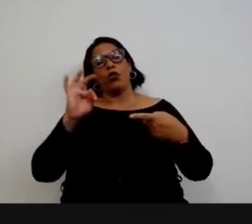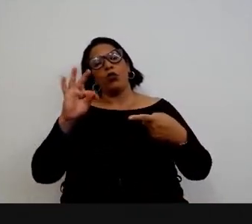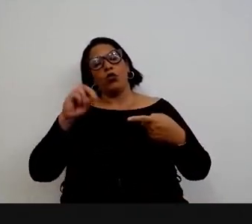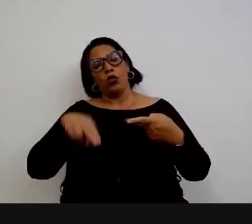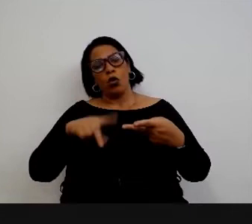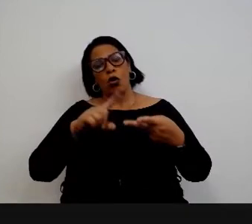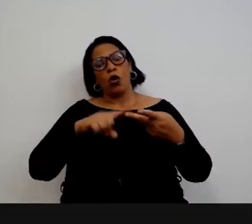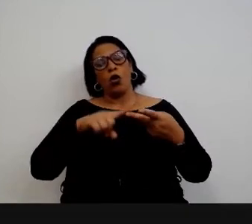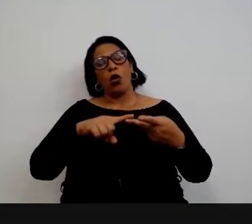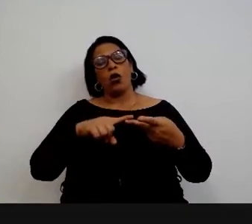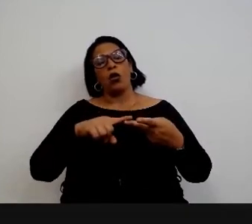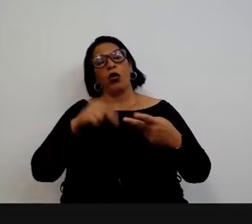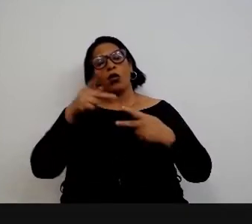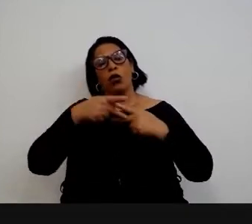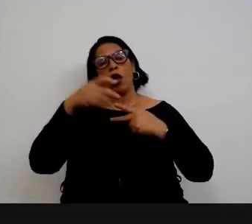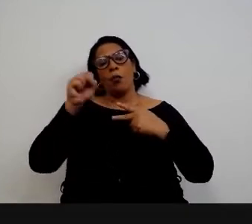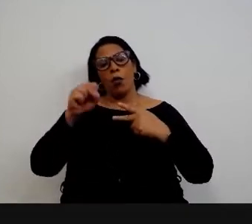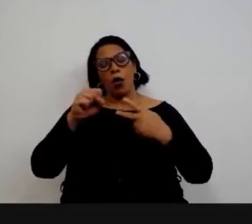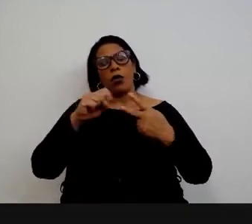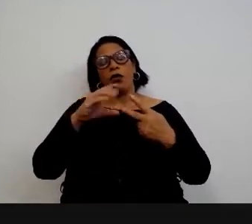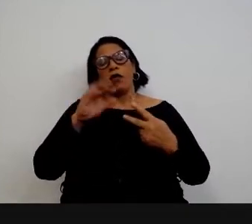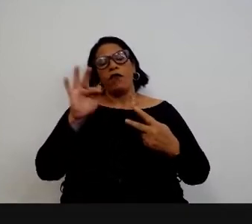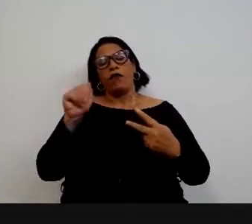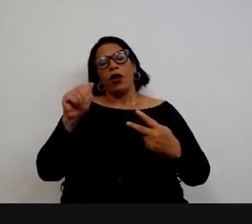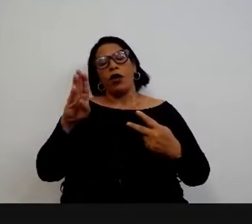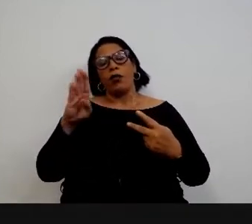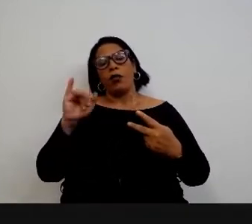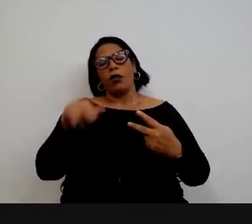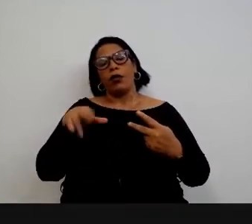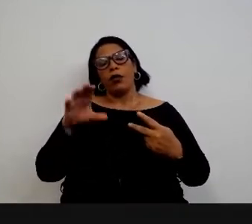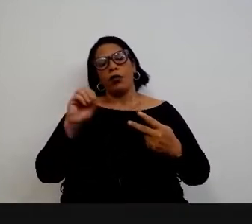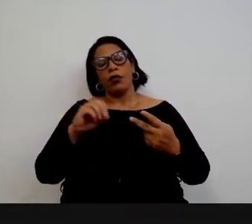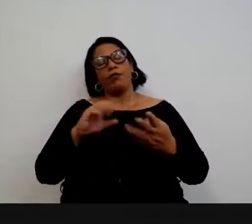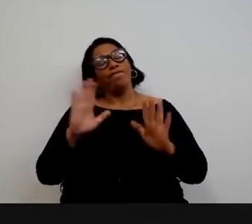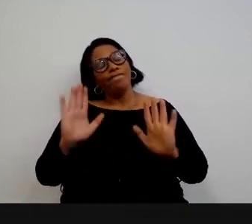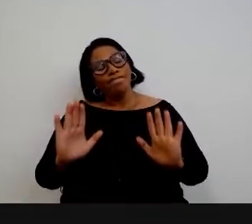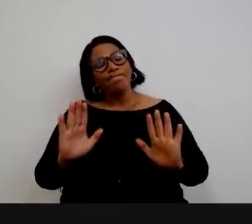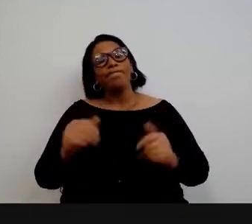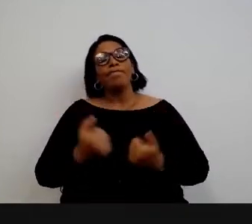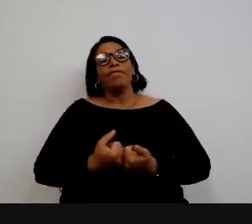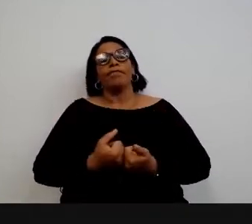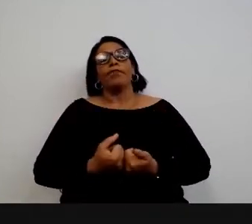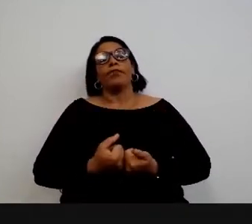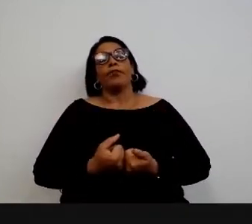diretor da Coordenação de Pós-Graduação, Fabiano. Bom, pessoal,